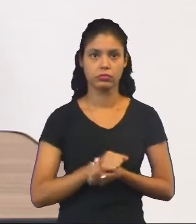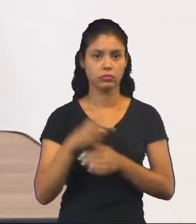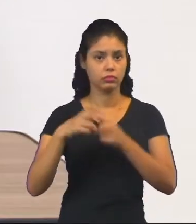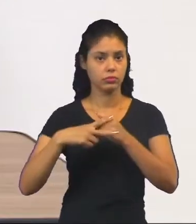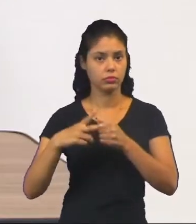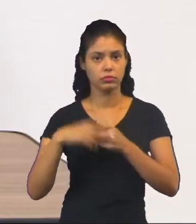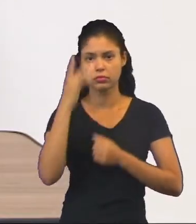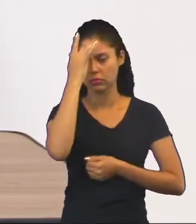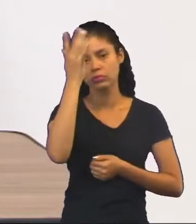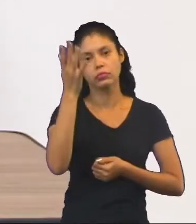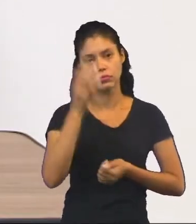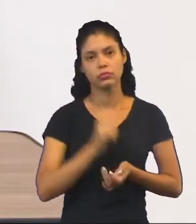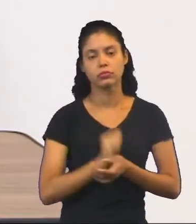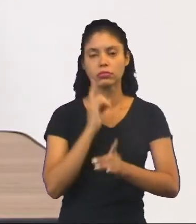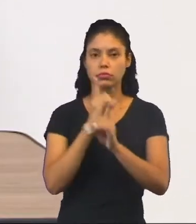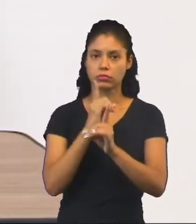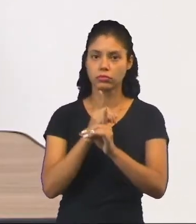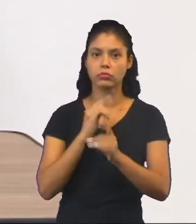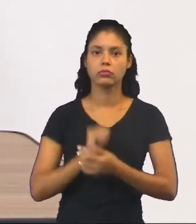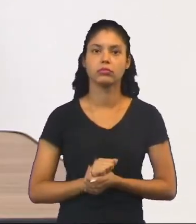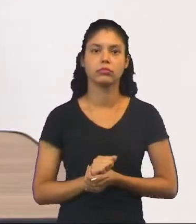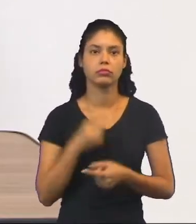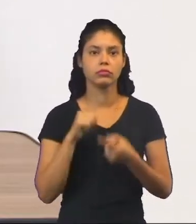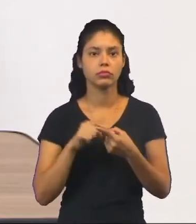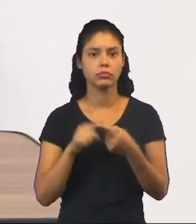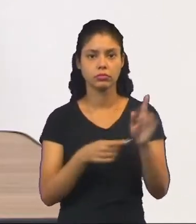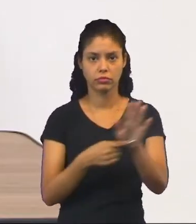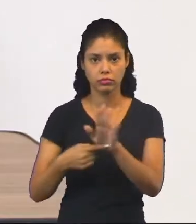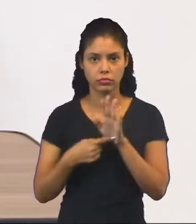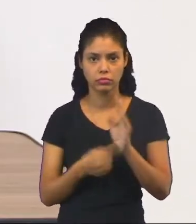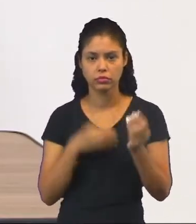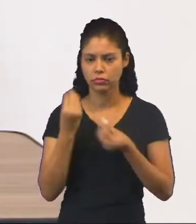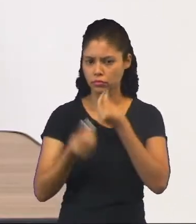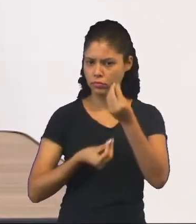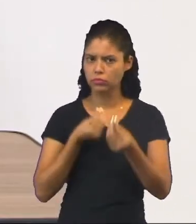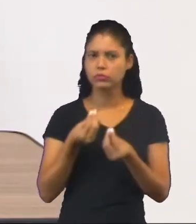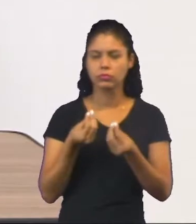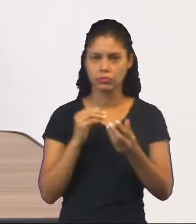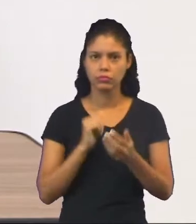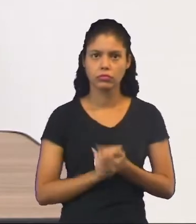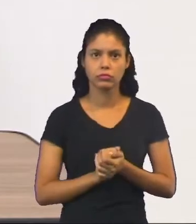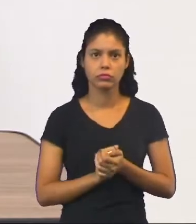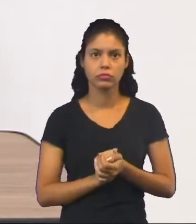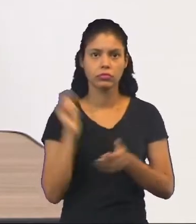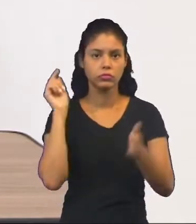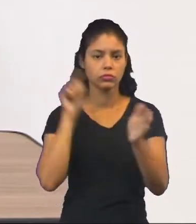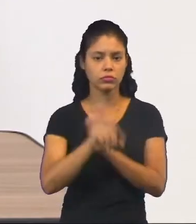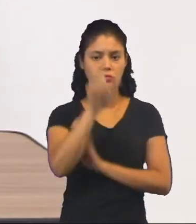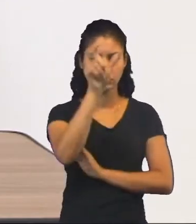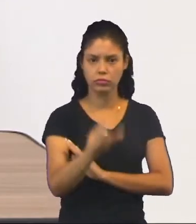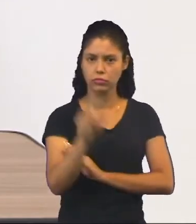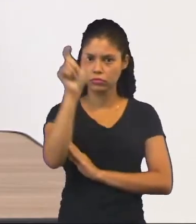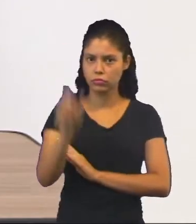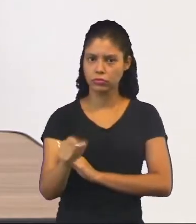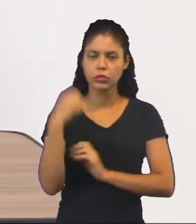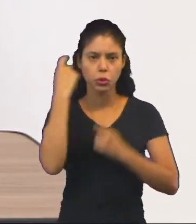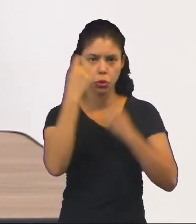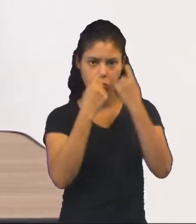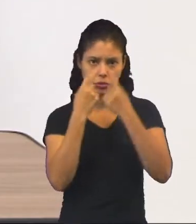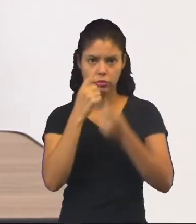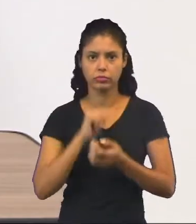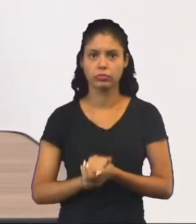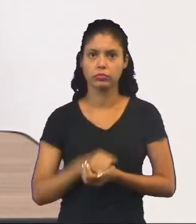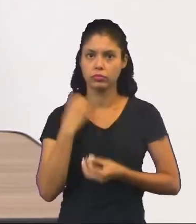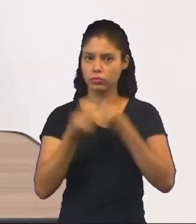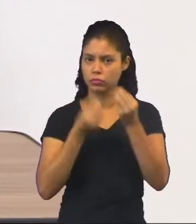Esses verbos são fáceis de a gente identificar, né, porque eles indicam como a maneira, né, a maneira como os personagens, afinal, vão se expressar,